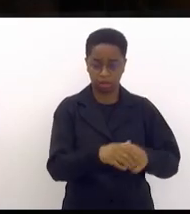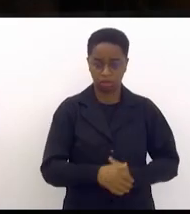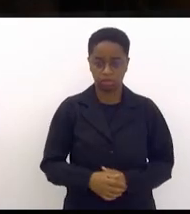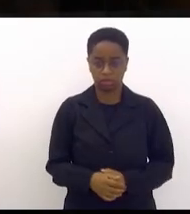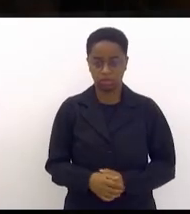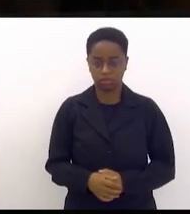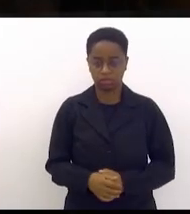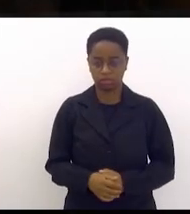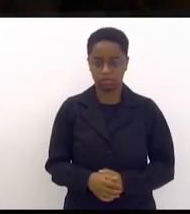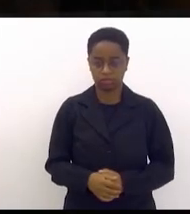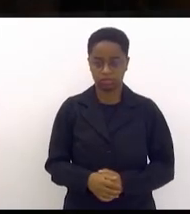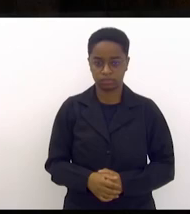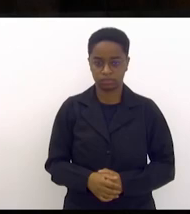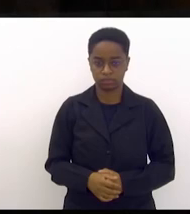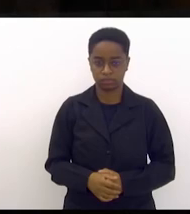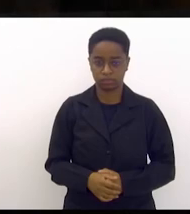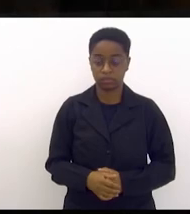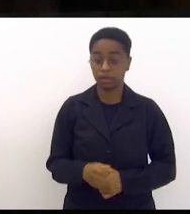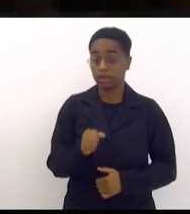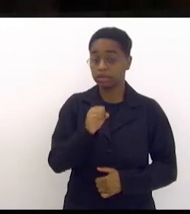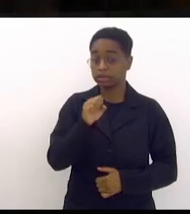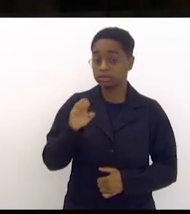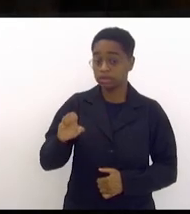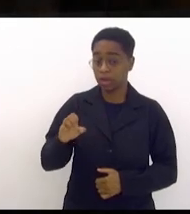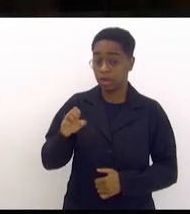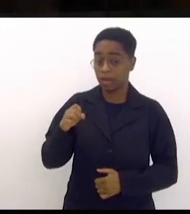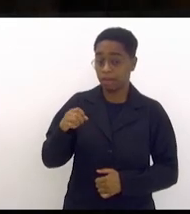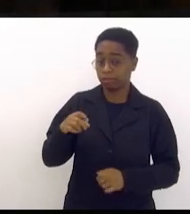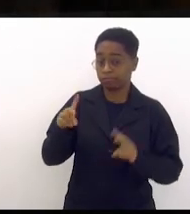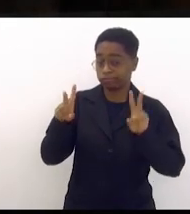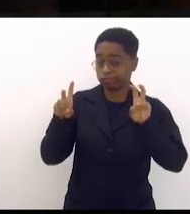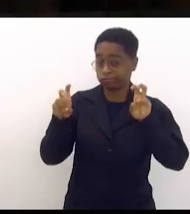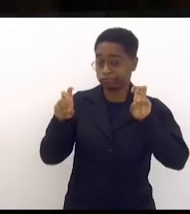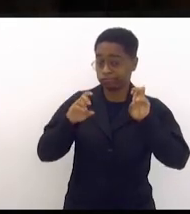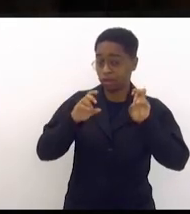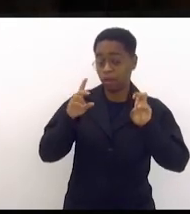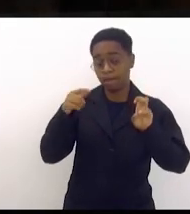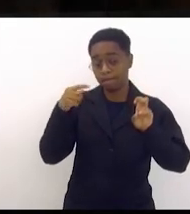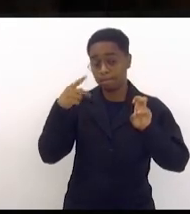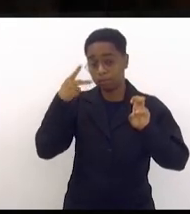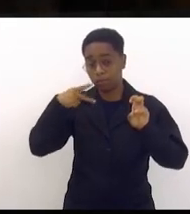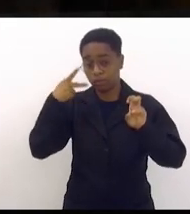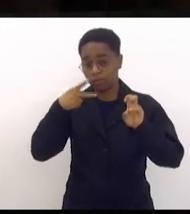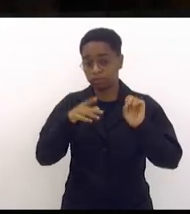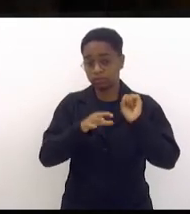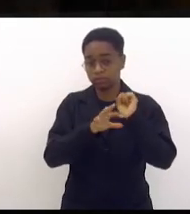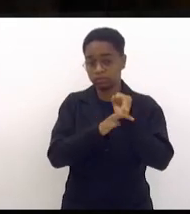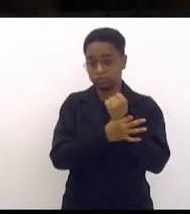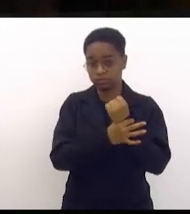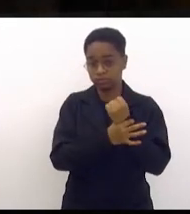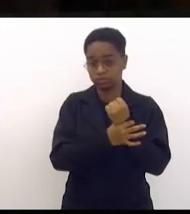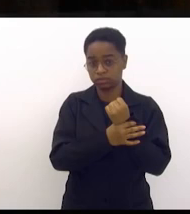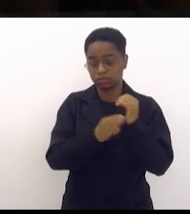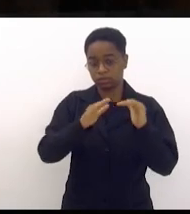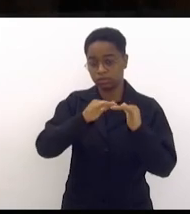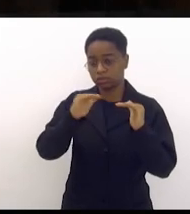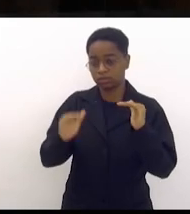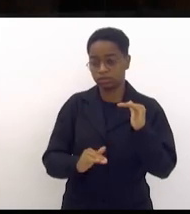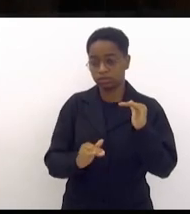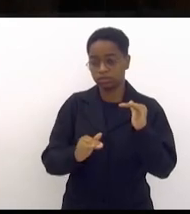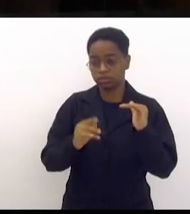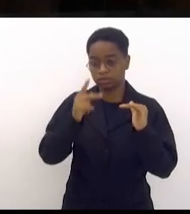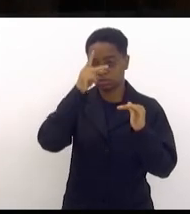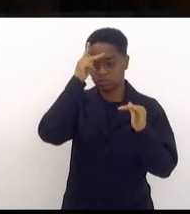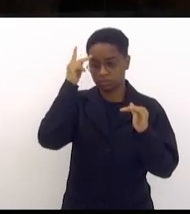Enquanto a política, a suposta política de segurança desumanizar aqueles